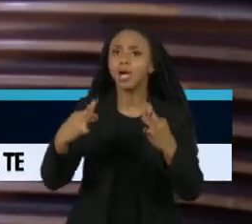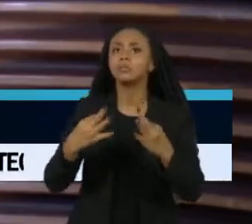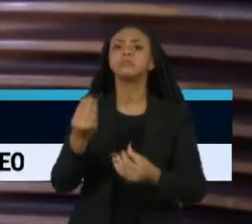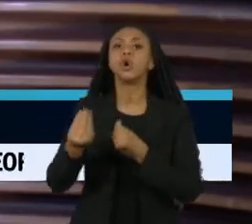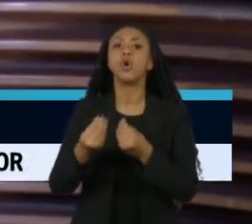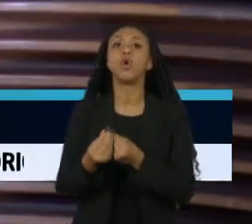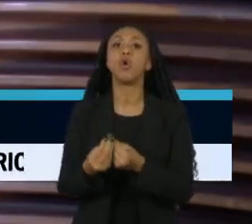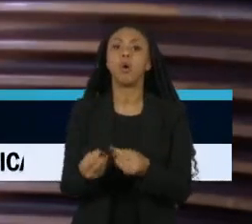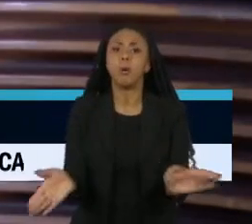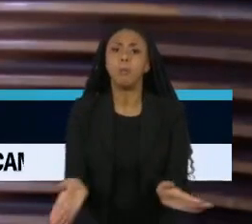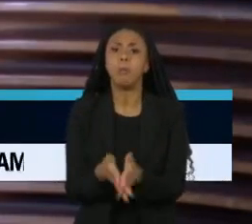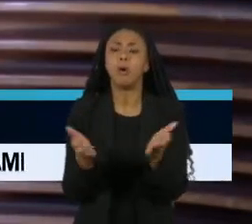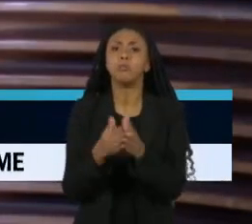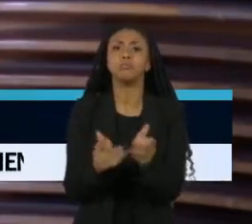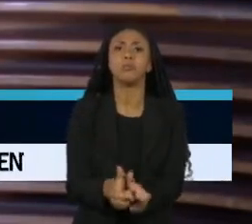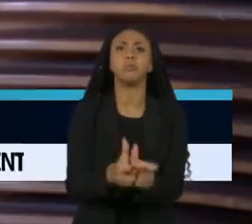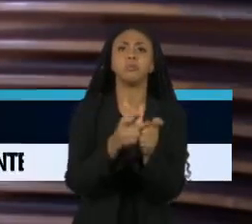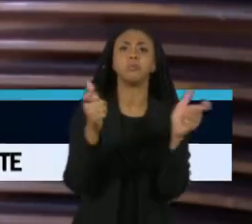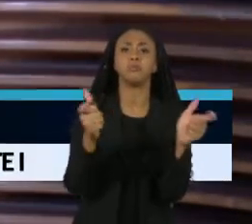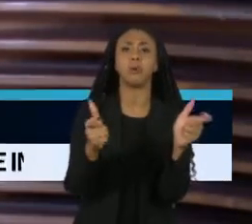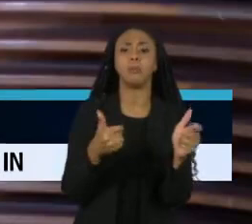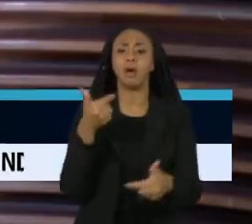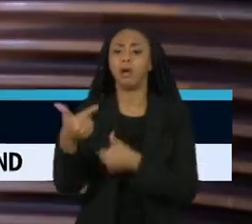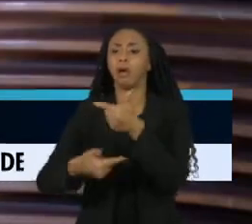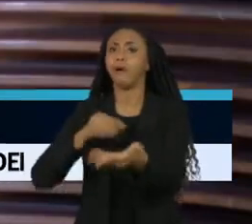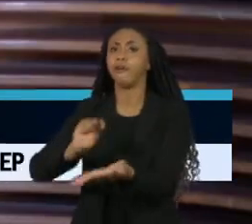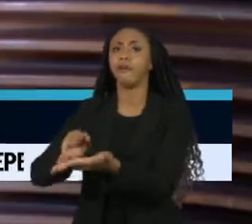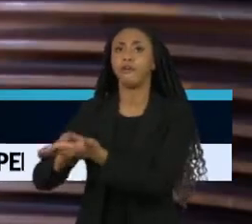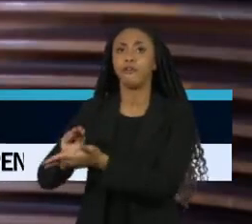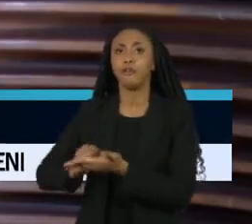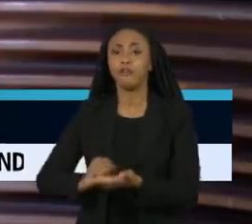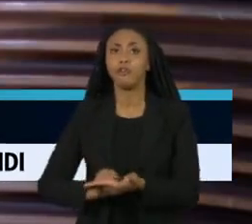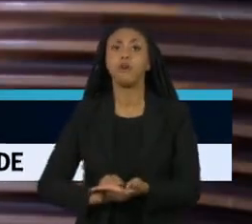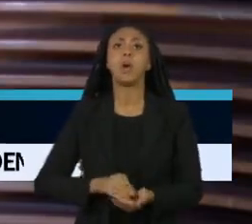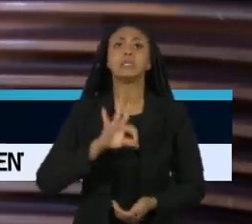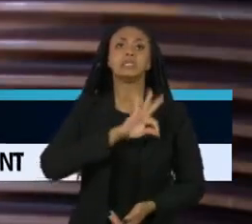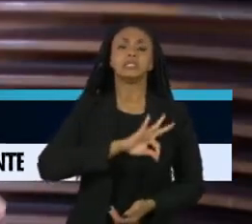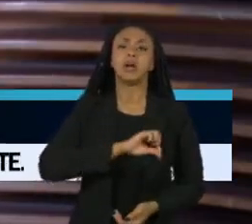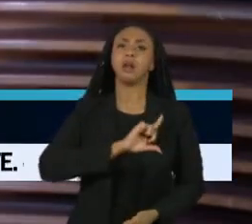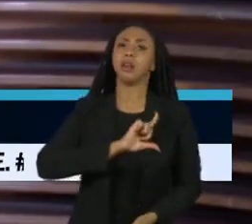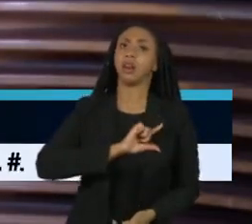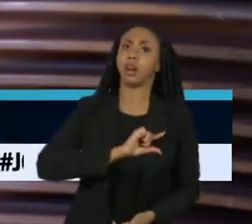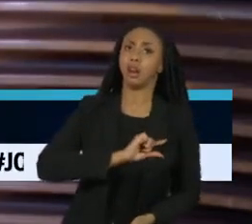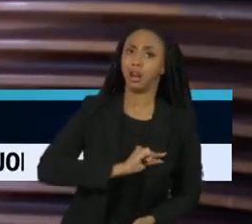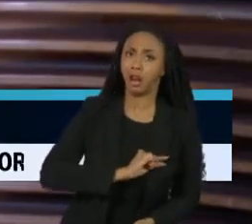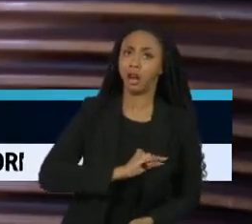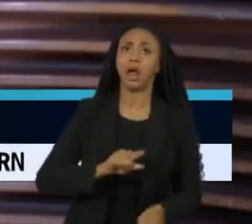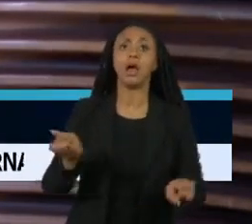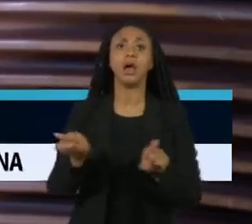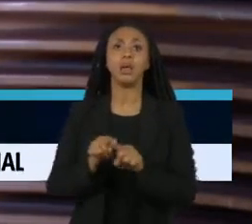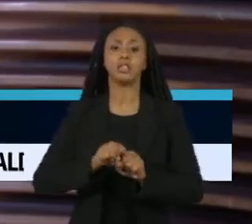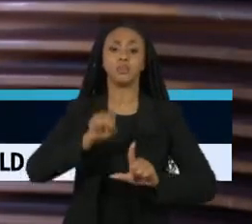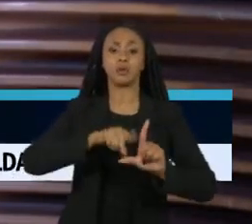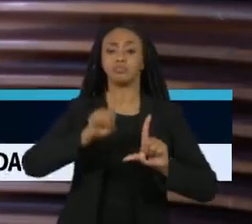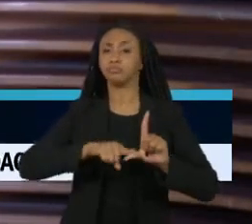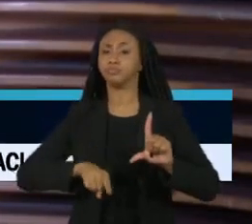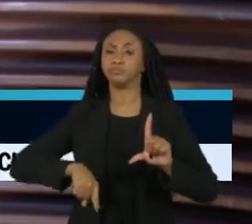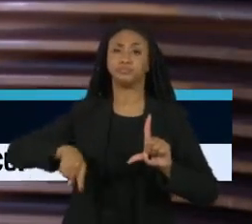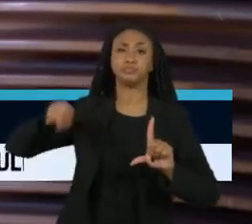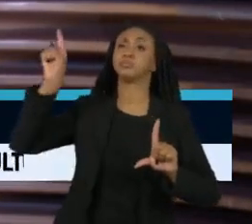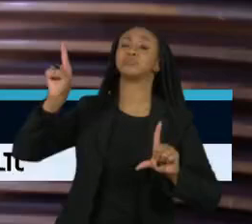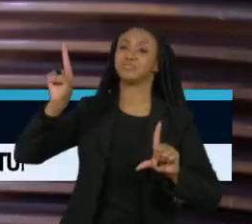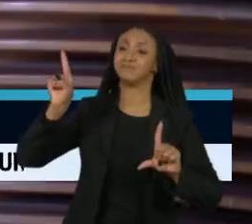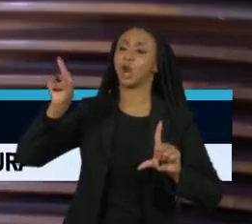o desemprego, a renda do trabalhador corroída pela inflação, prometem dominar o debate eleitoral. Um